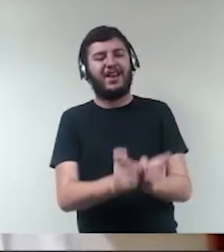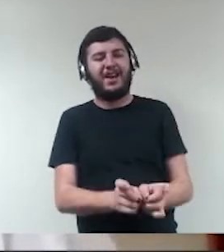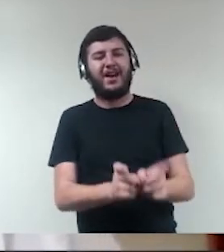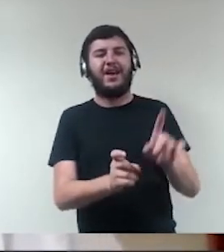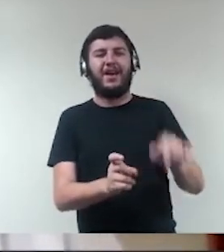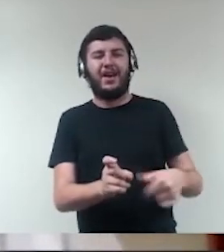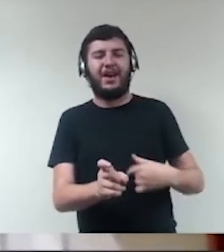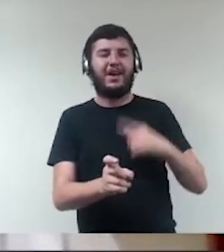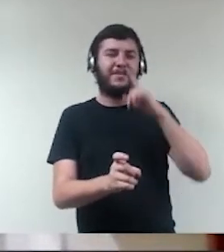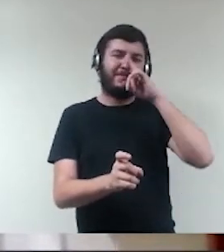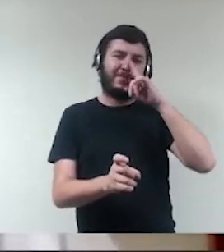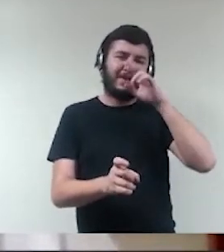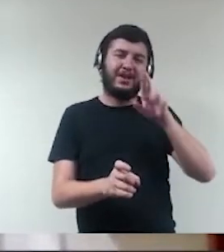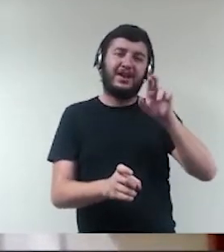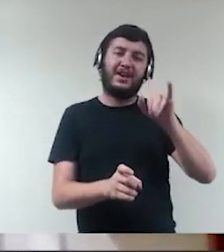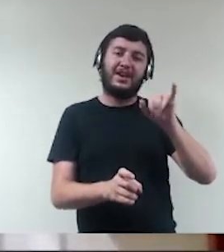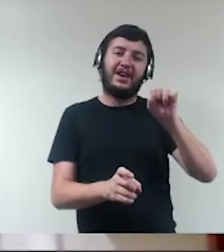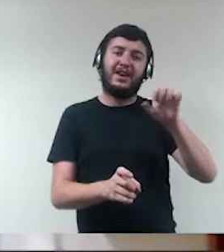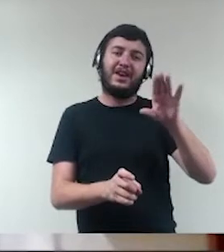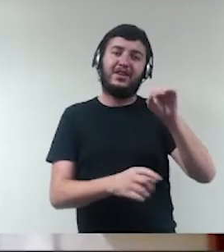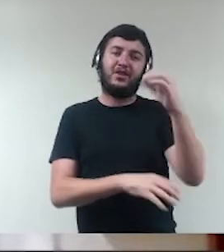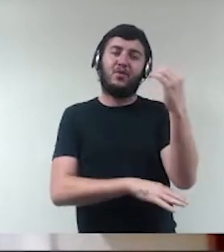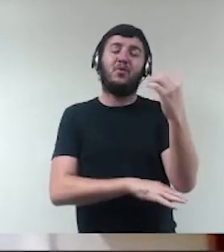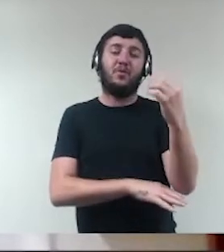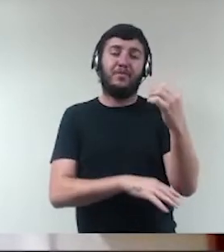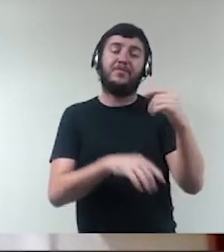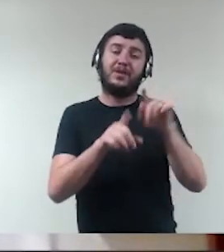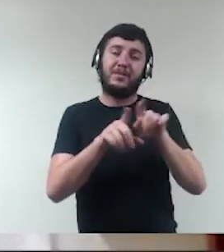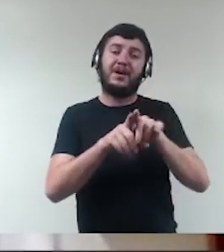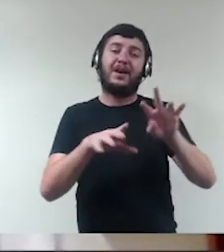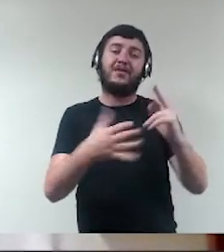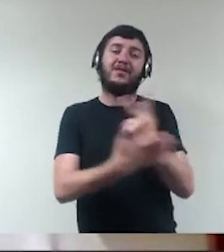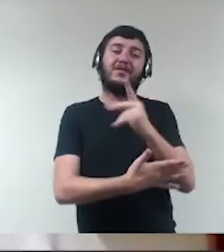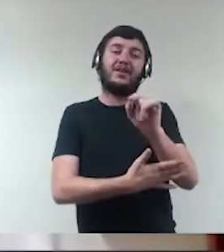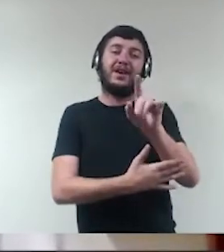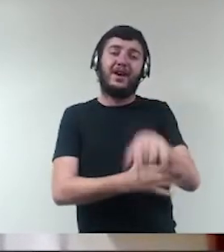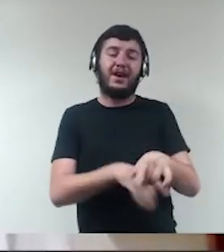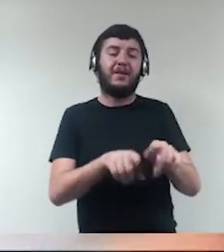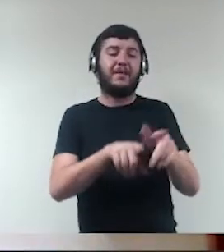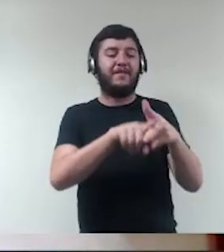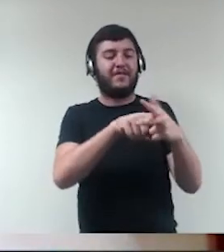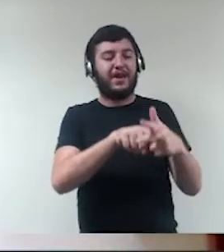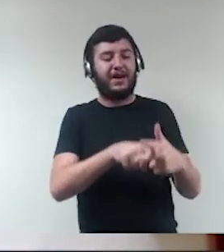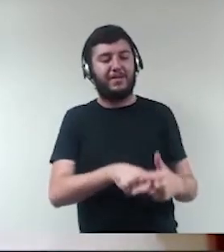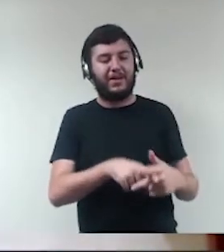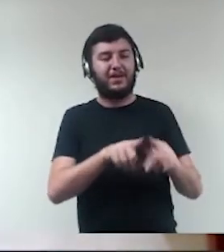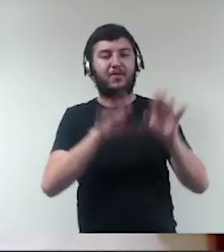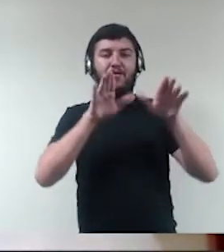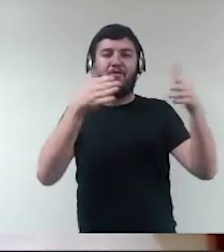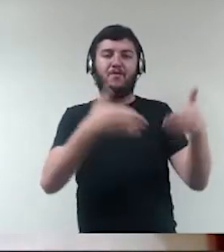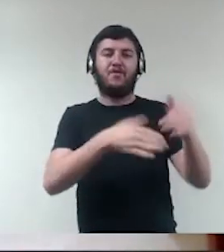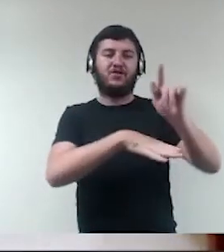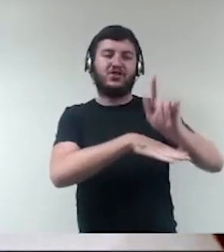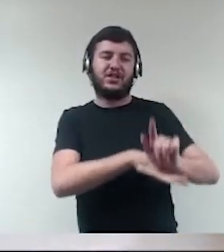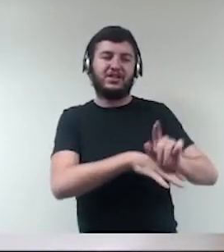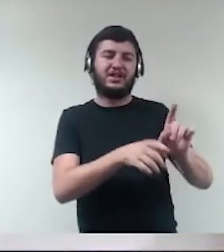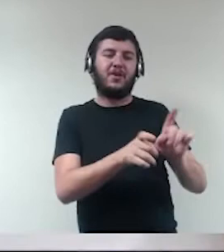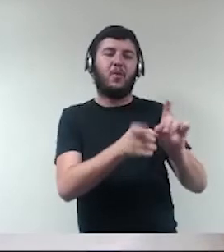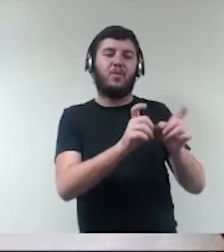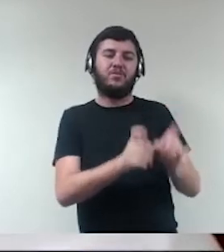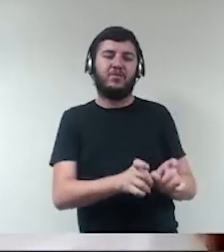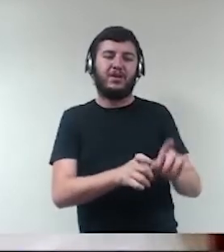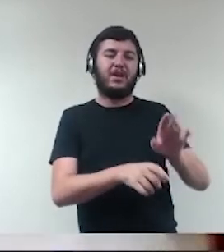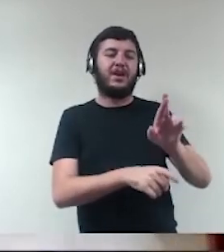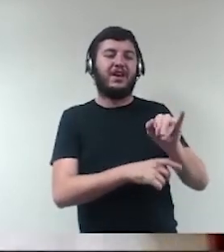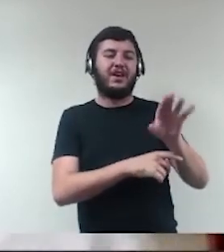iniciativa privada como uma ferramenta de gestão de riscos, não necessariamente focado em integridade, em